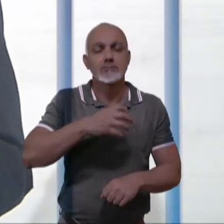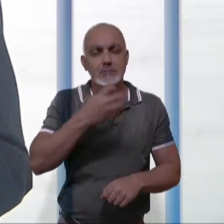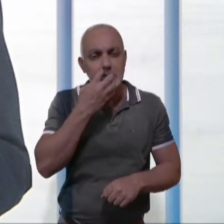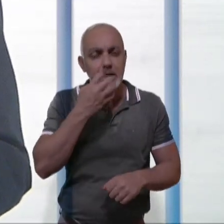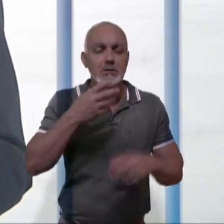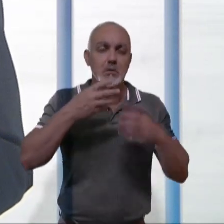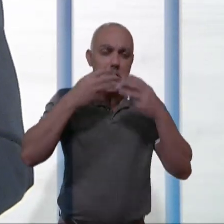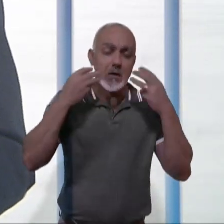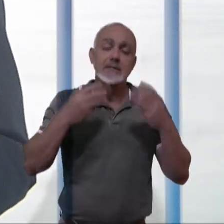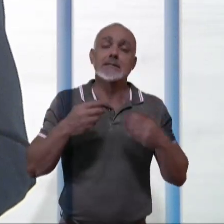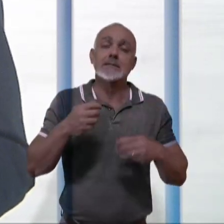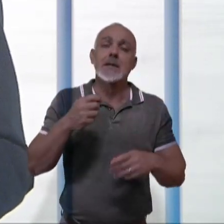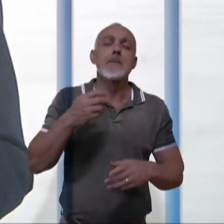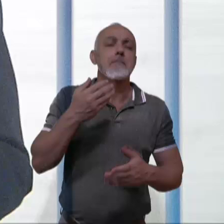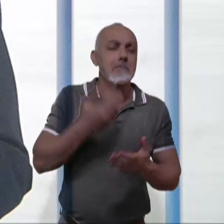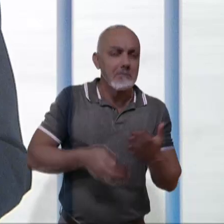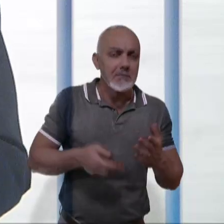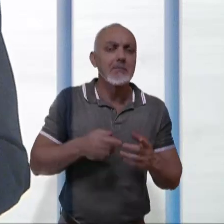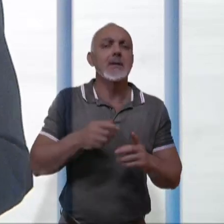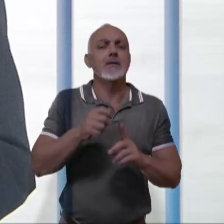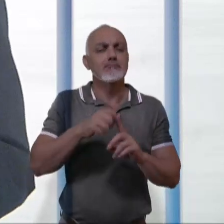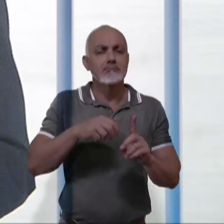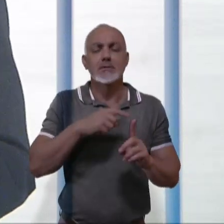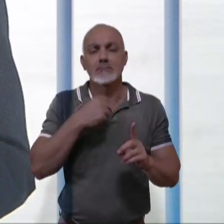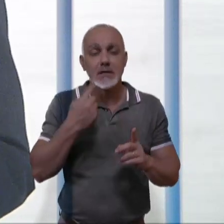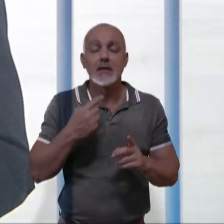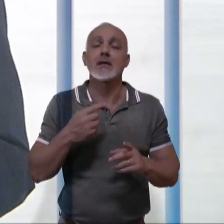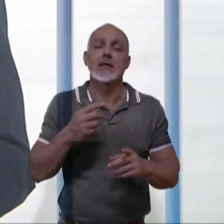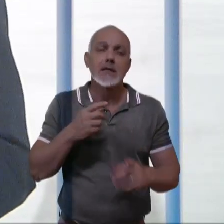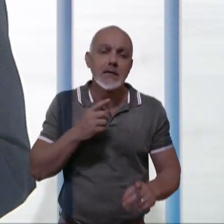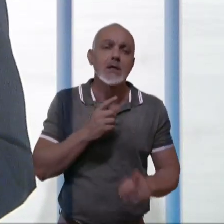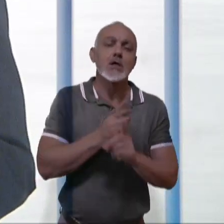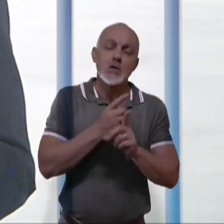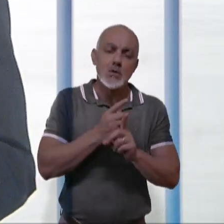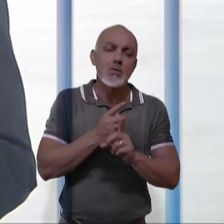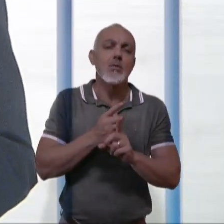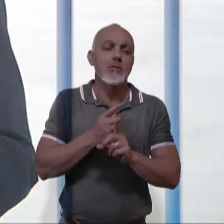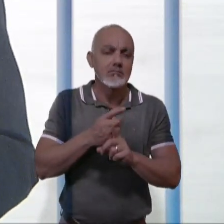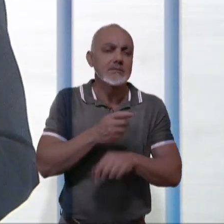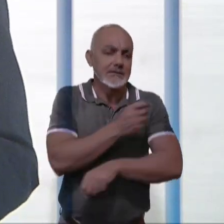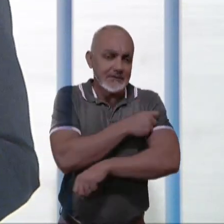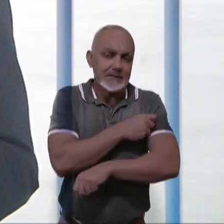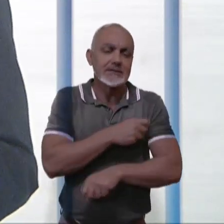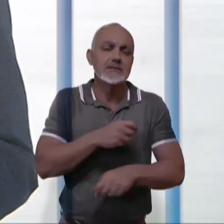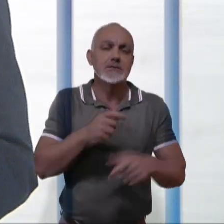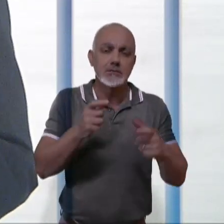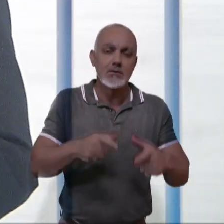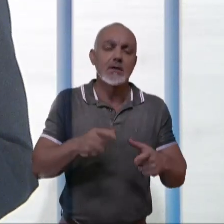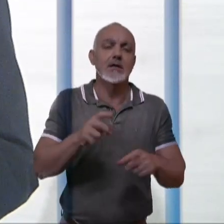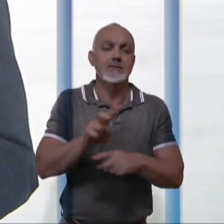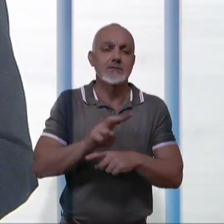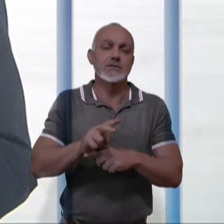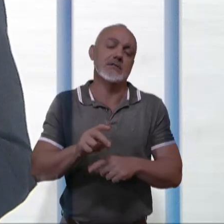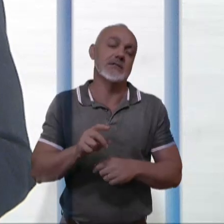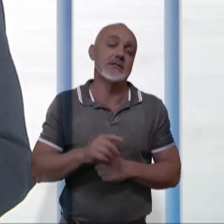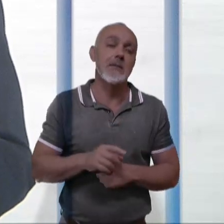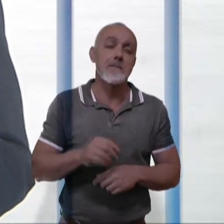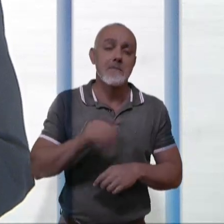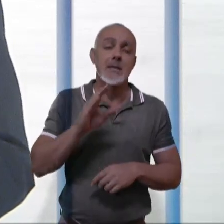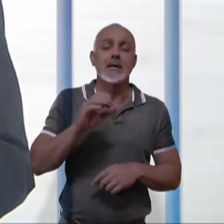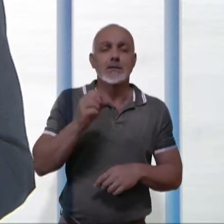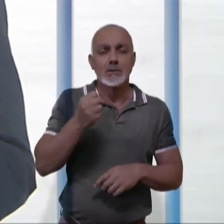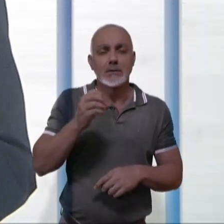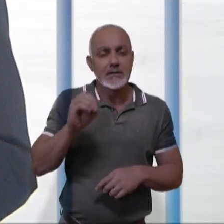Mas se você perder o prazo, ainda pode encontrar a vacina na unidade de vigilância em zoonoses. Ao todo, mais de 80 mil